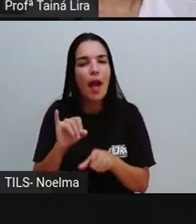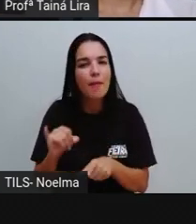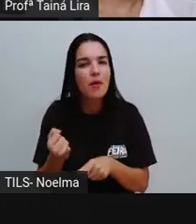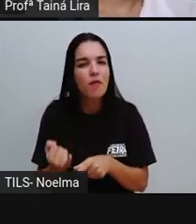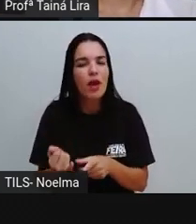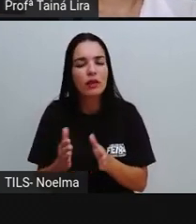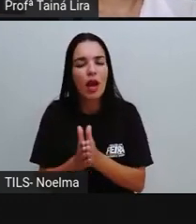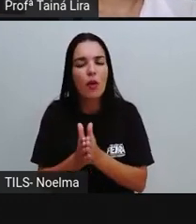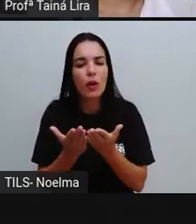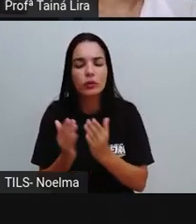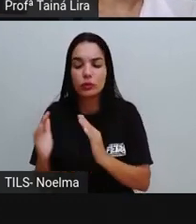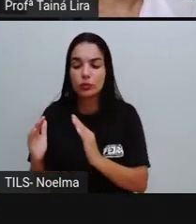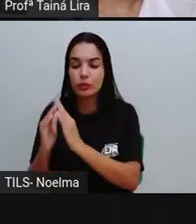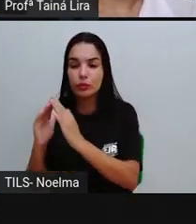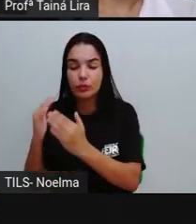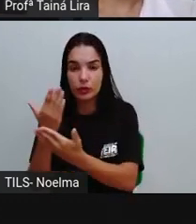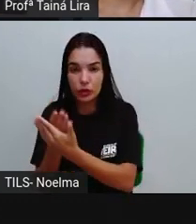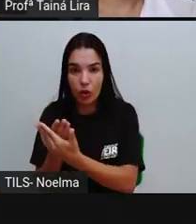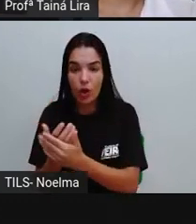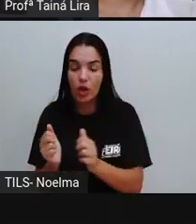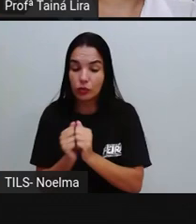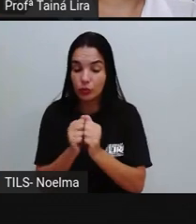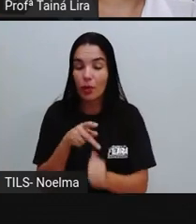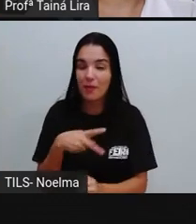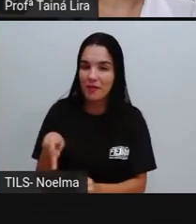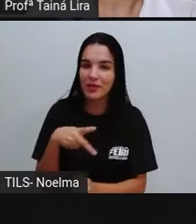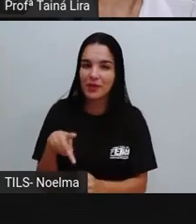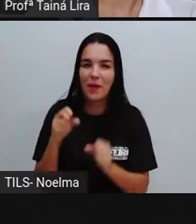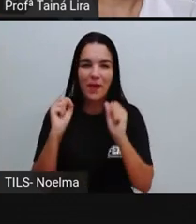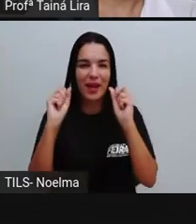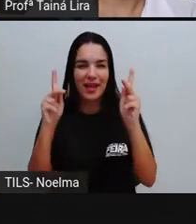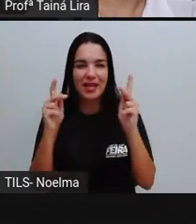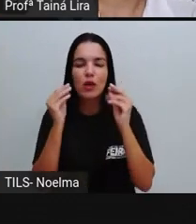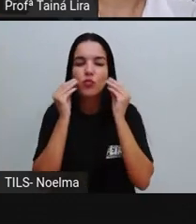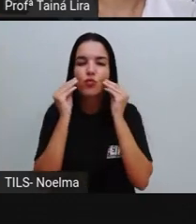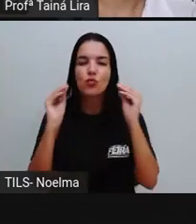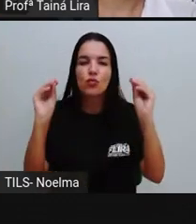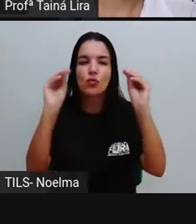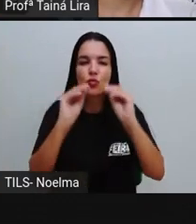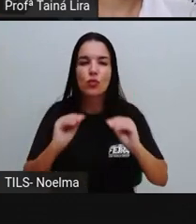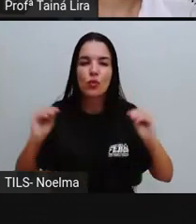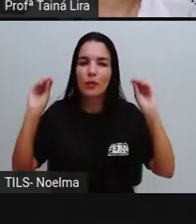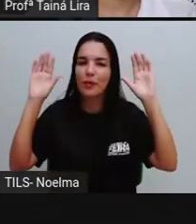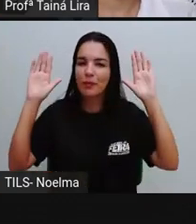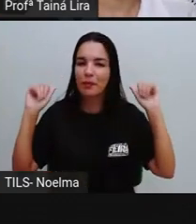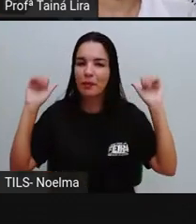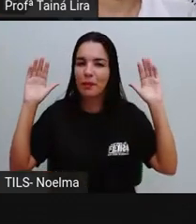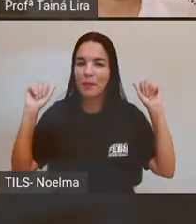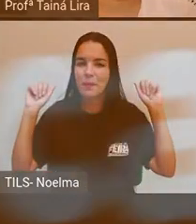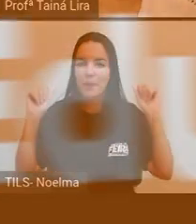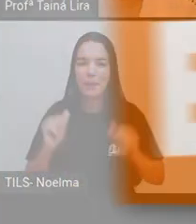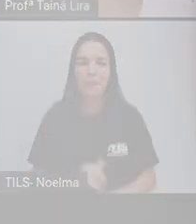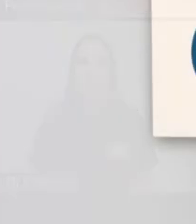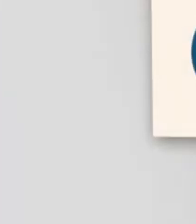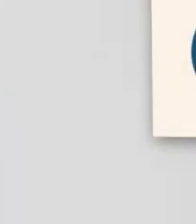também pra tirar as dúvidas, Ou o professor na escola, Tá bom? Beijo, Segundo ano, Até a próxima aula!